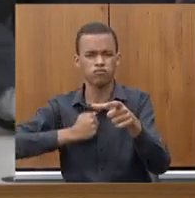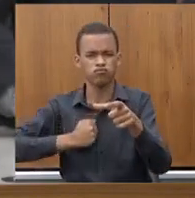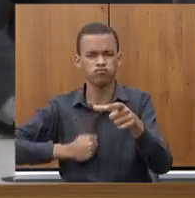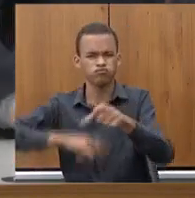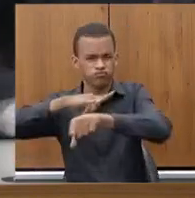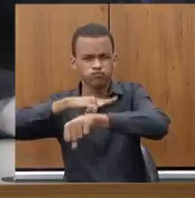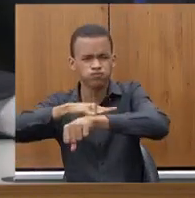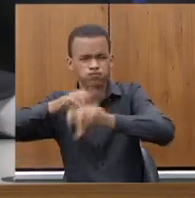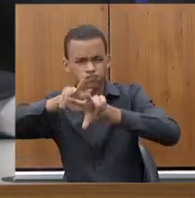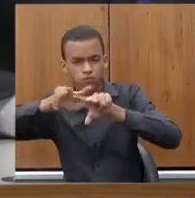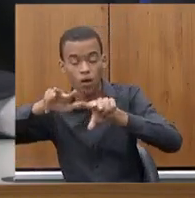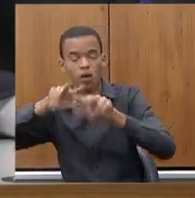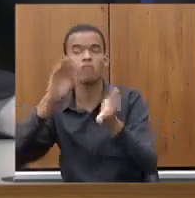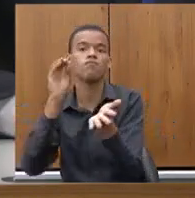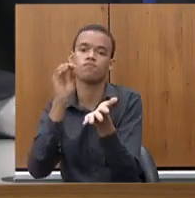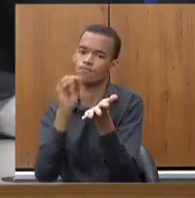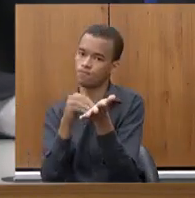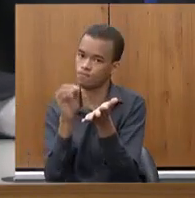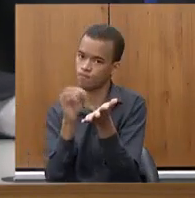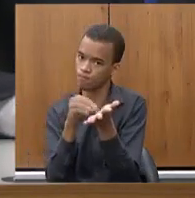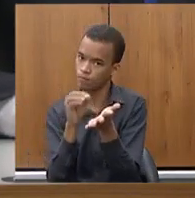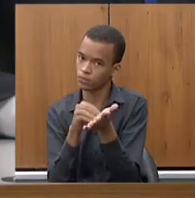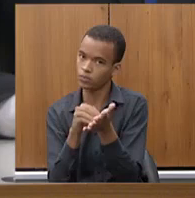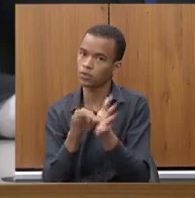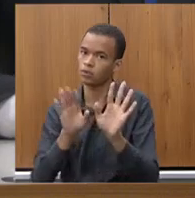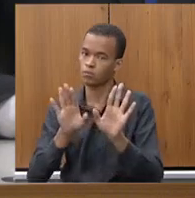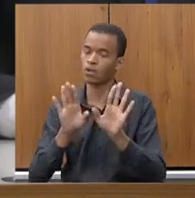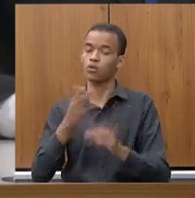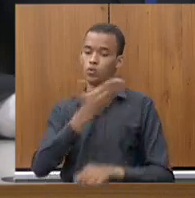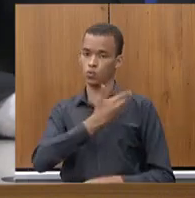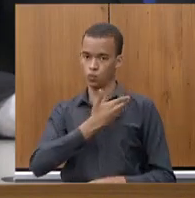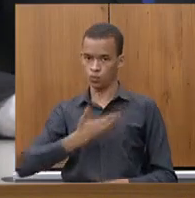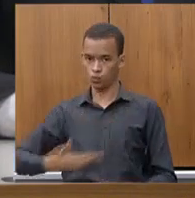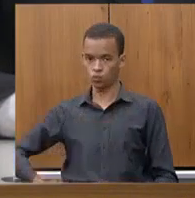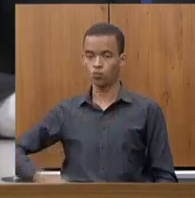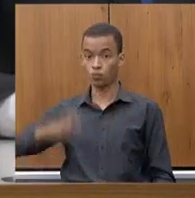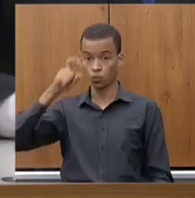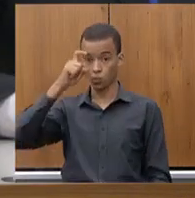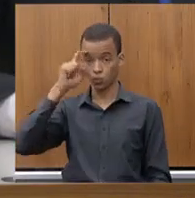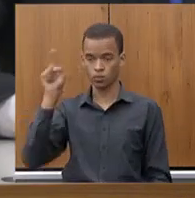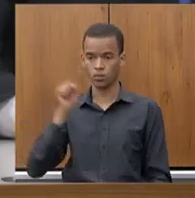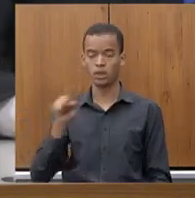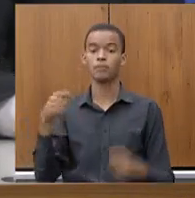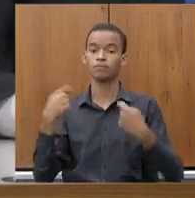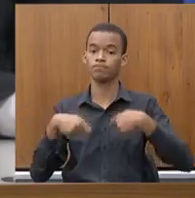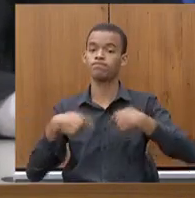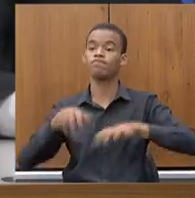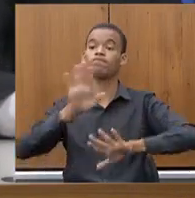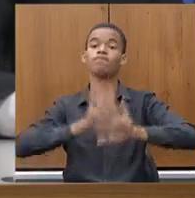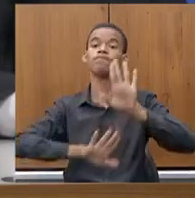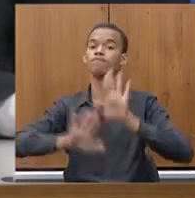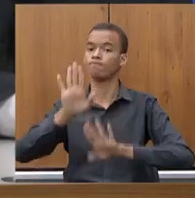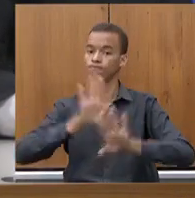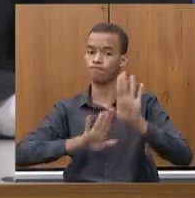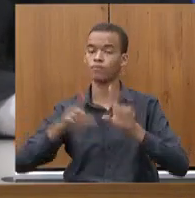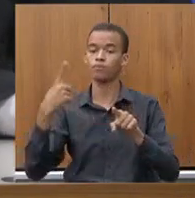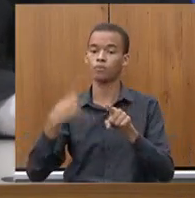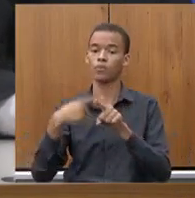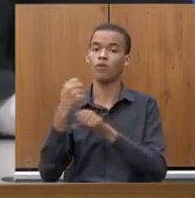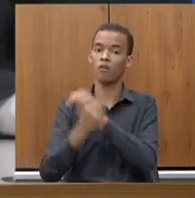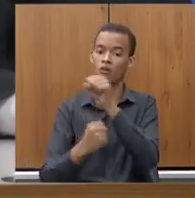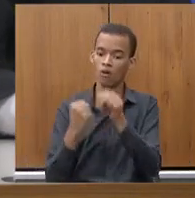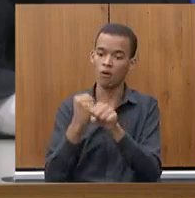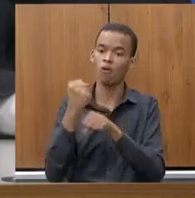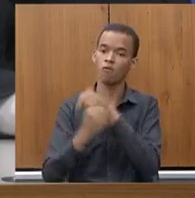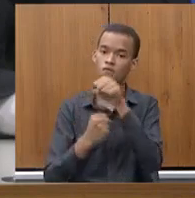ter cuidado para o próximo mandato. Tem que achar caminhos, não dá para ter a mesma Copasa.